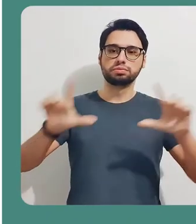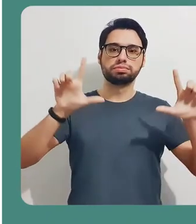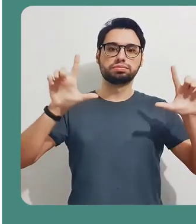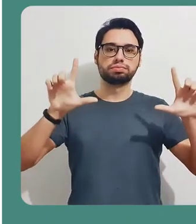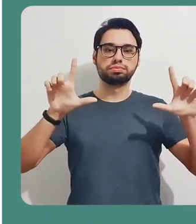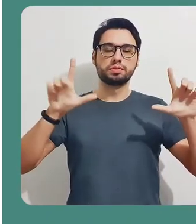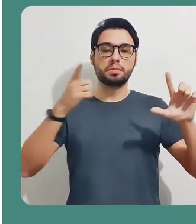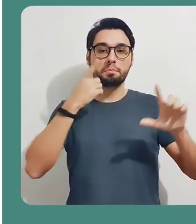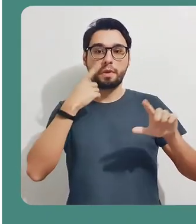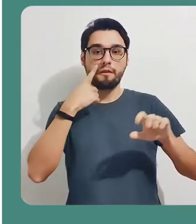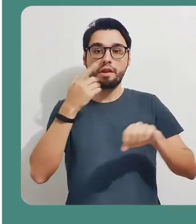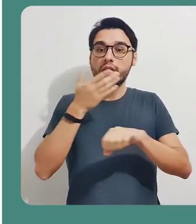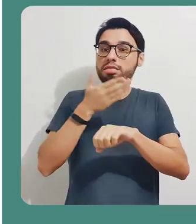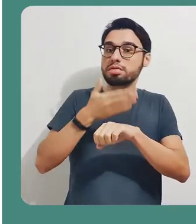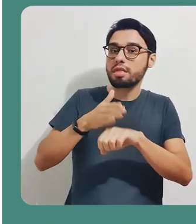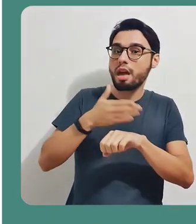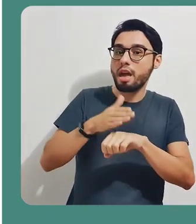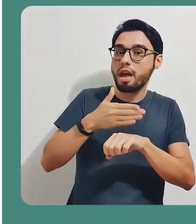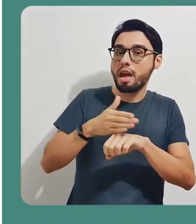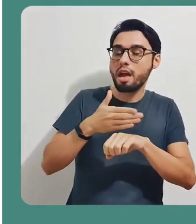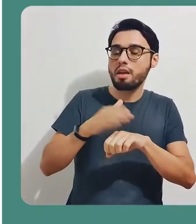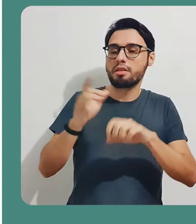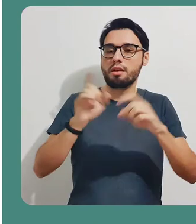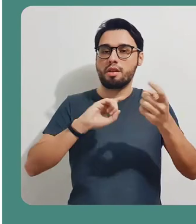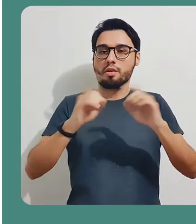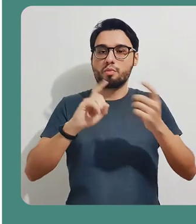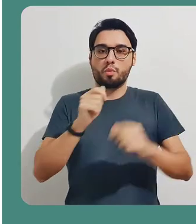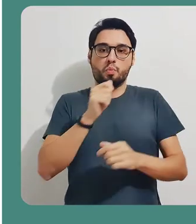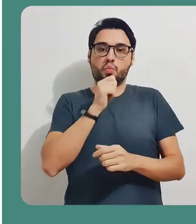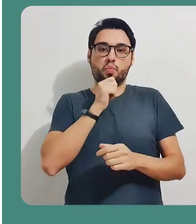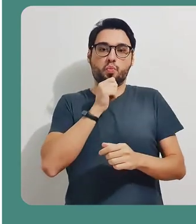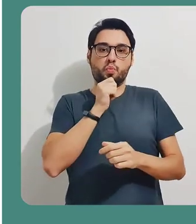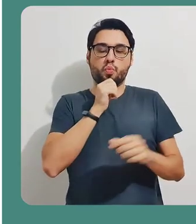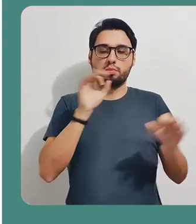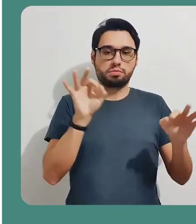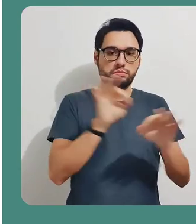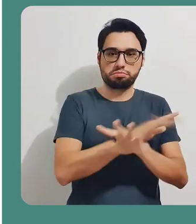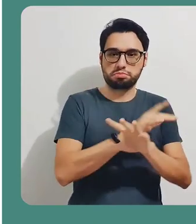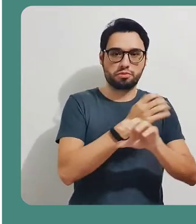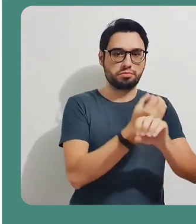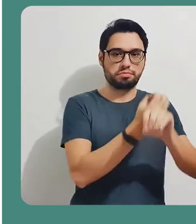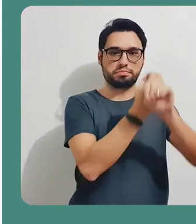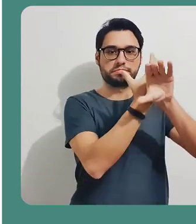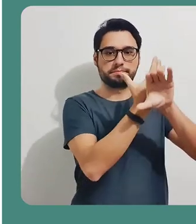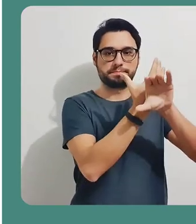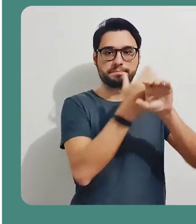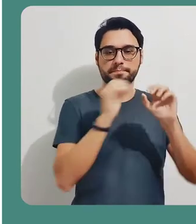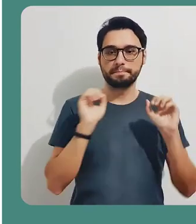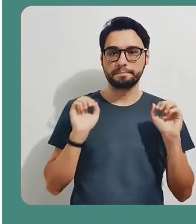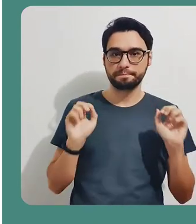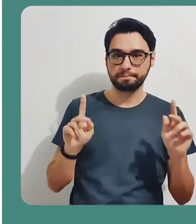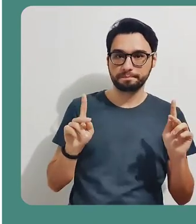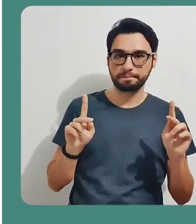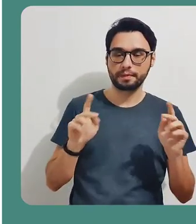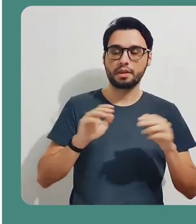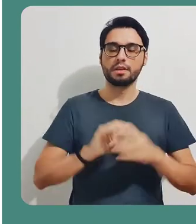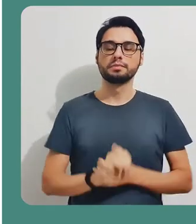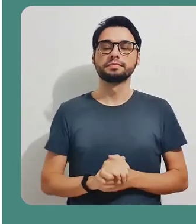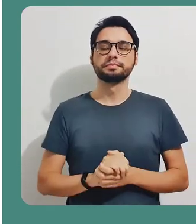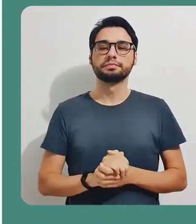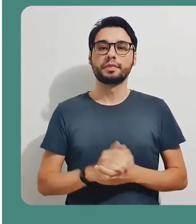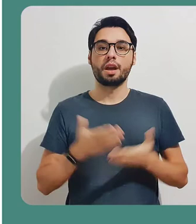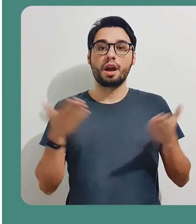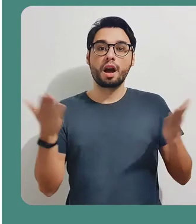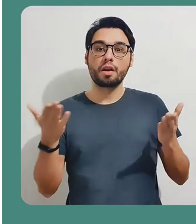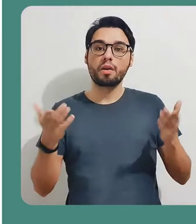A partir deste momento, você vai ser direcionado por uma tela intermediária entre aquela de criação da sua web conferência